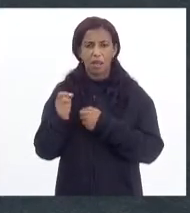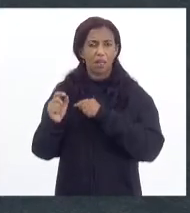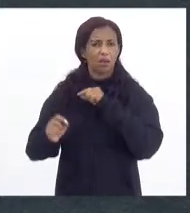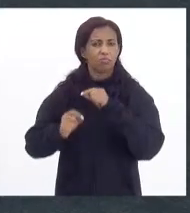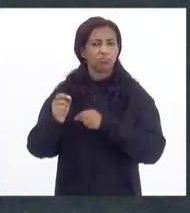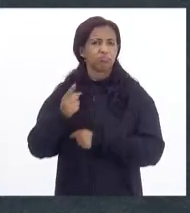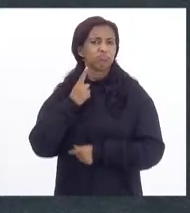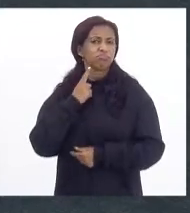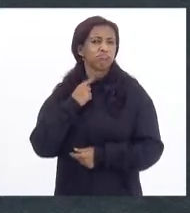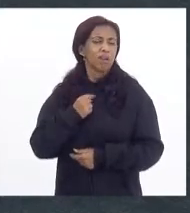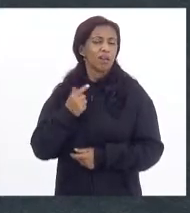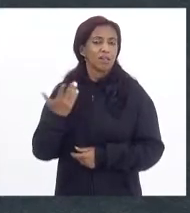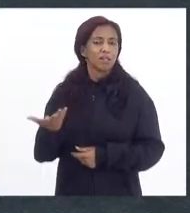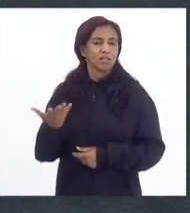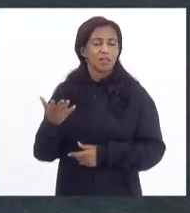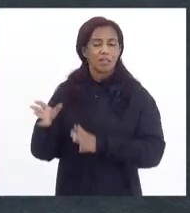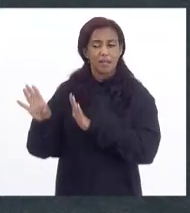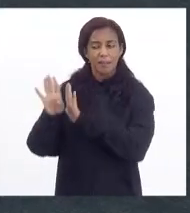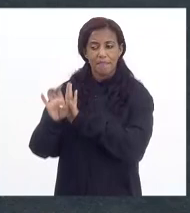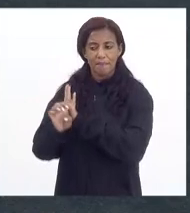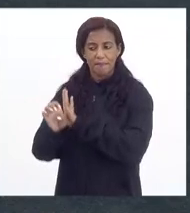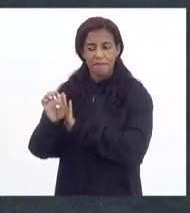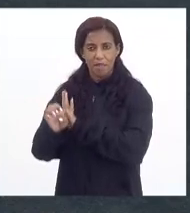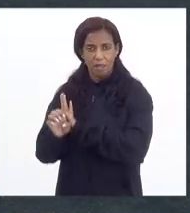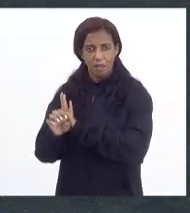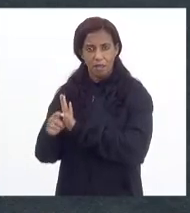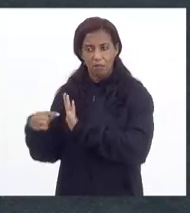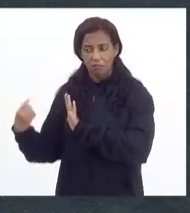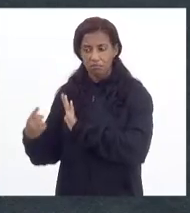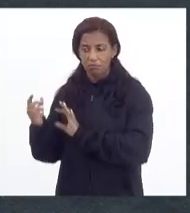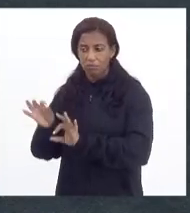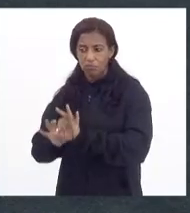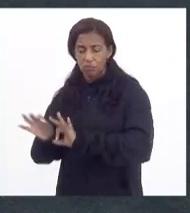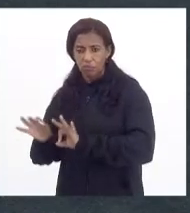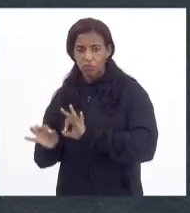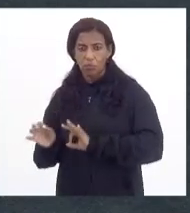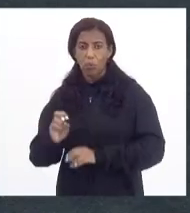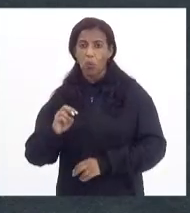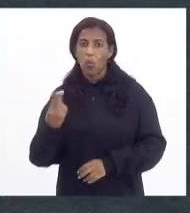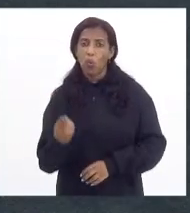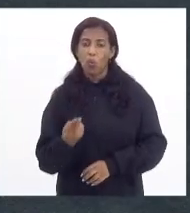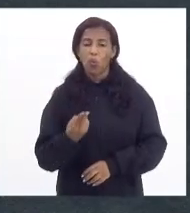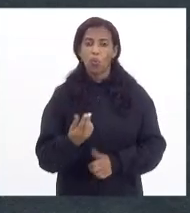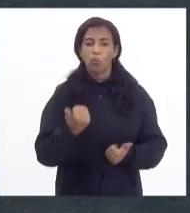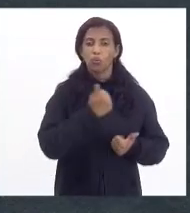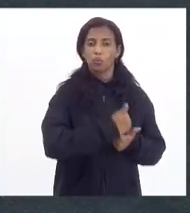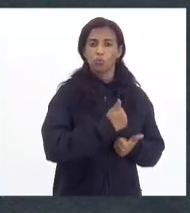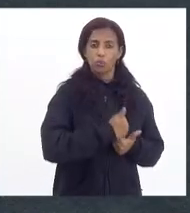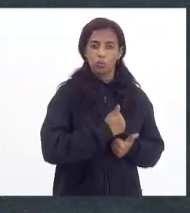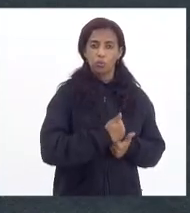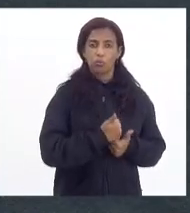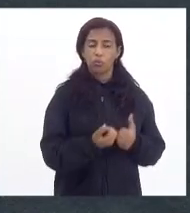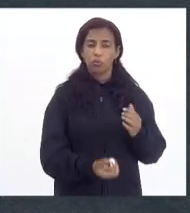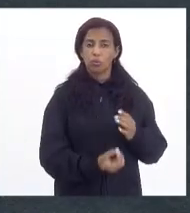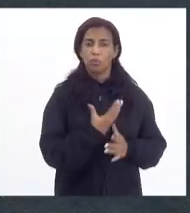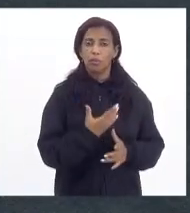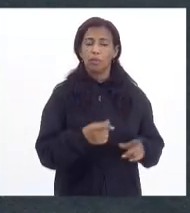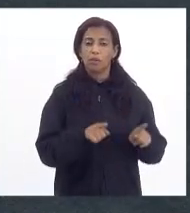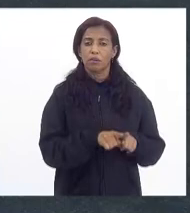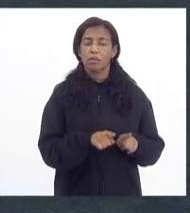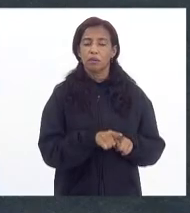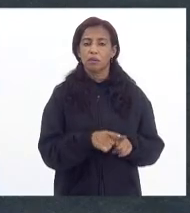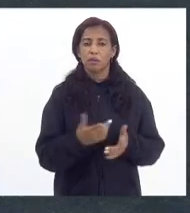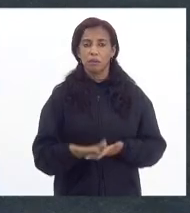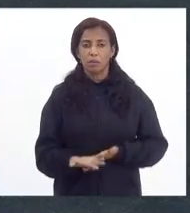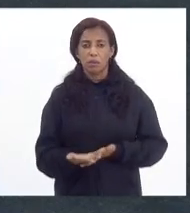quer seja em relação às emendas que a gente produz, quer seja em relação ao substitutivo que nasce. E